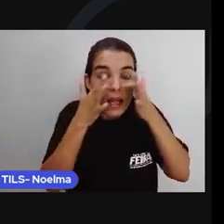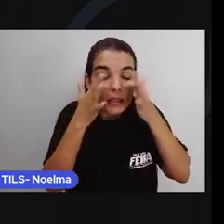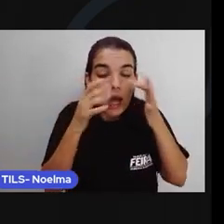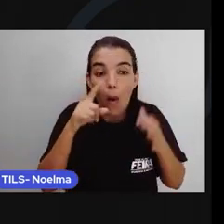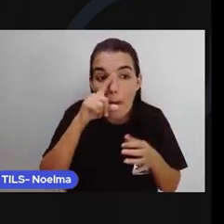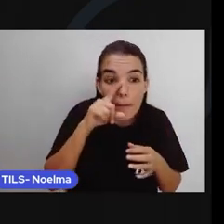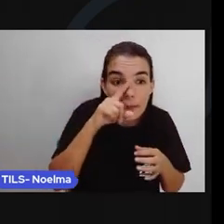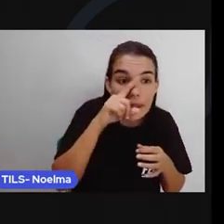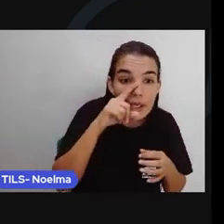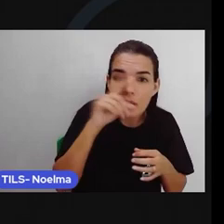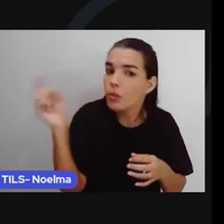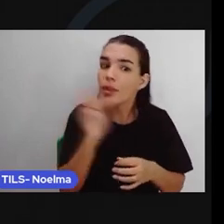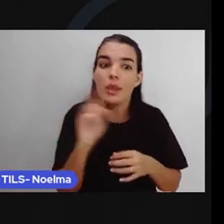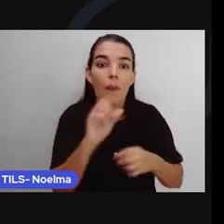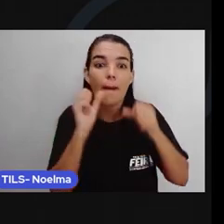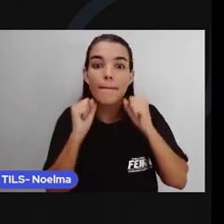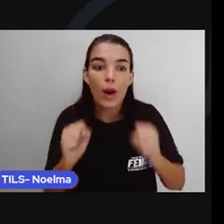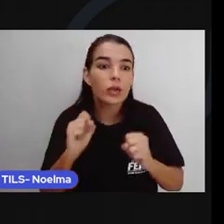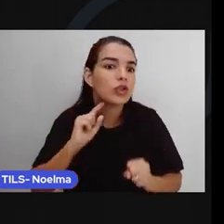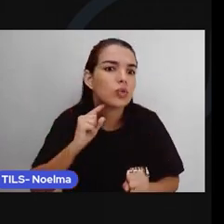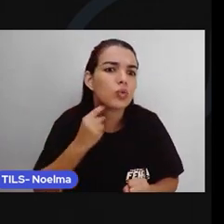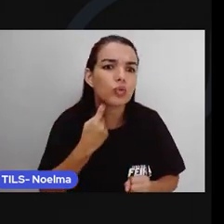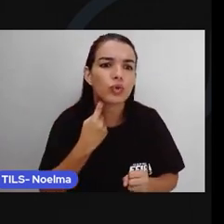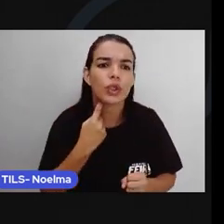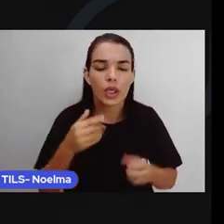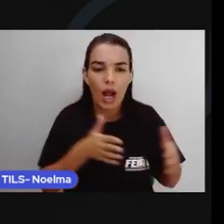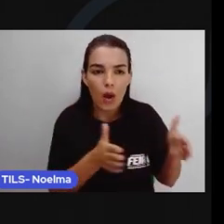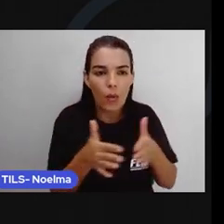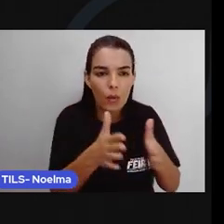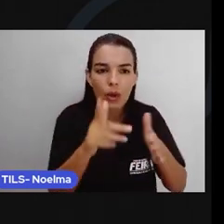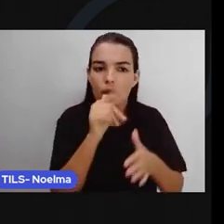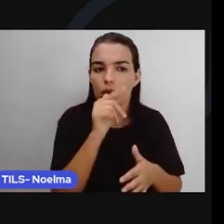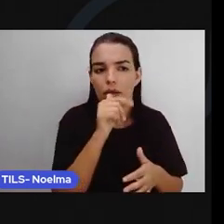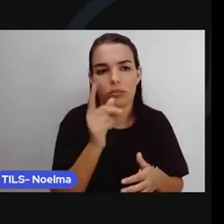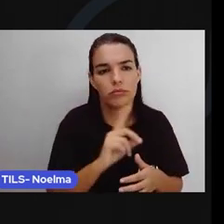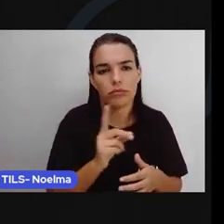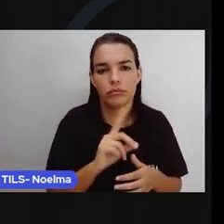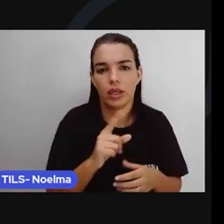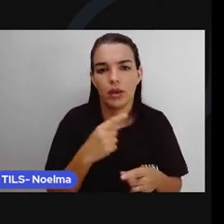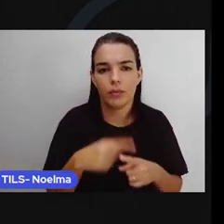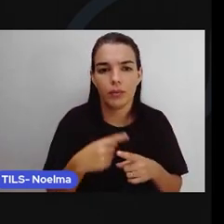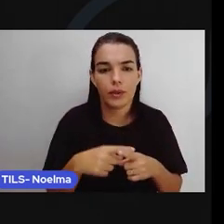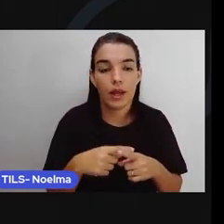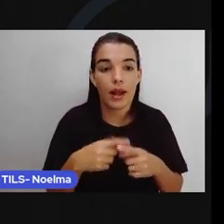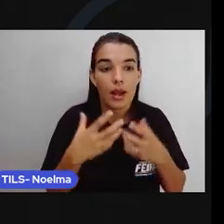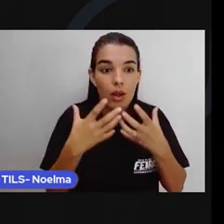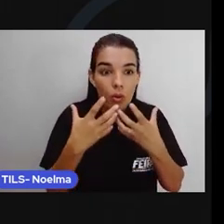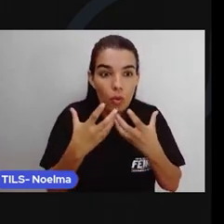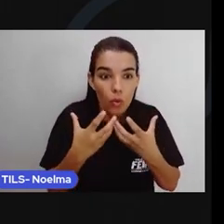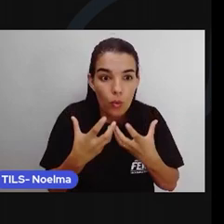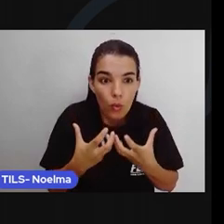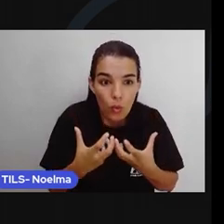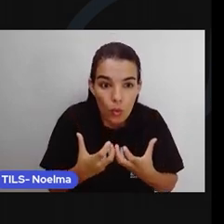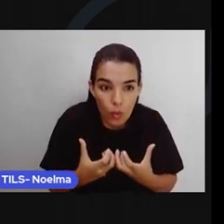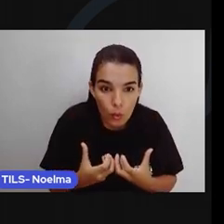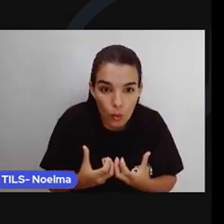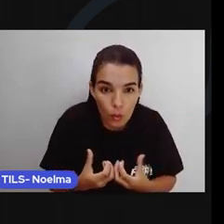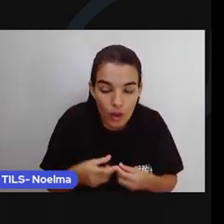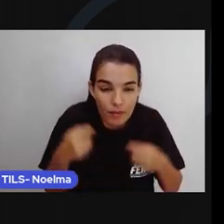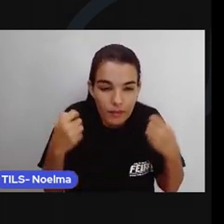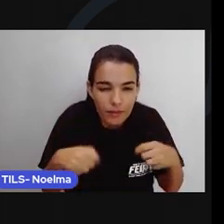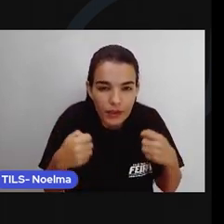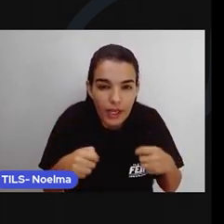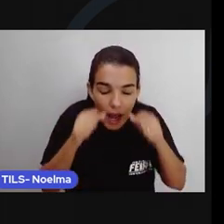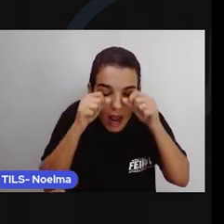poluir O rio que nos dá água e alimento Este ano Vamos secar um pouco o rio Para que fiquem alerta Mas ajam